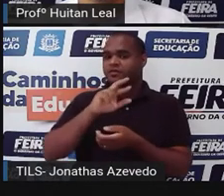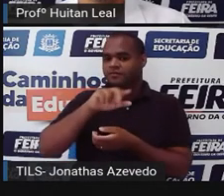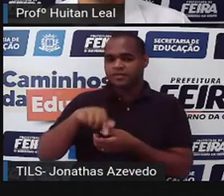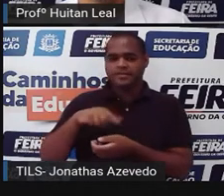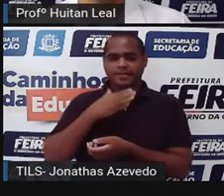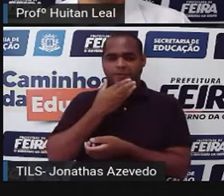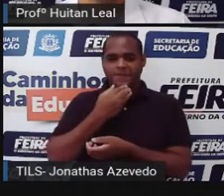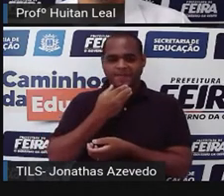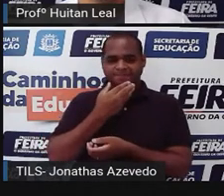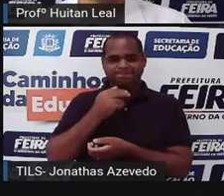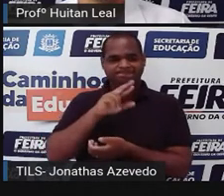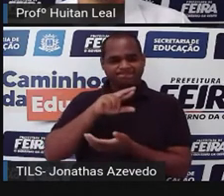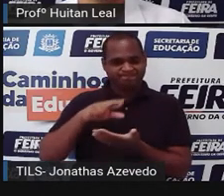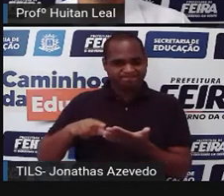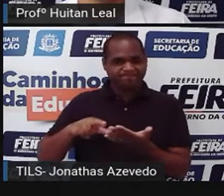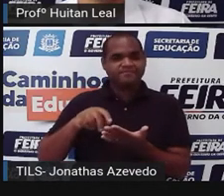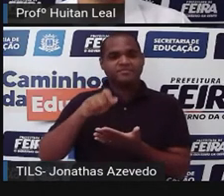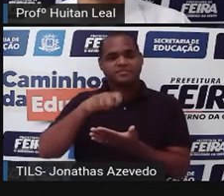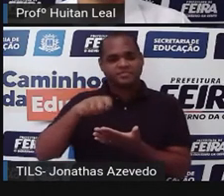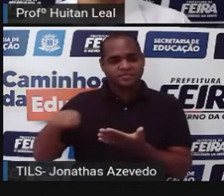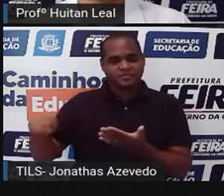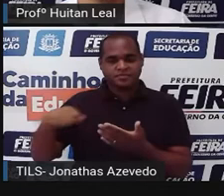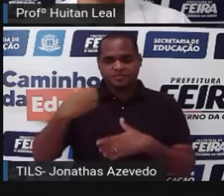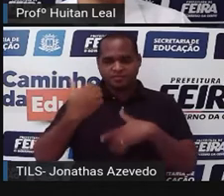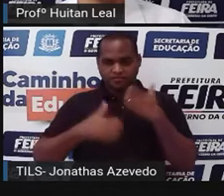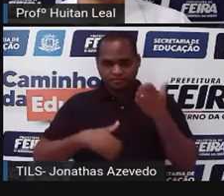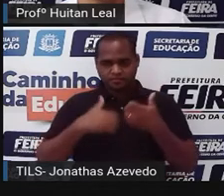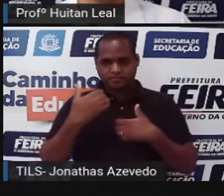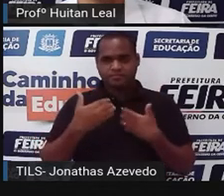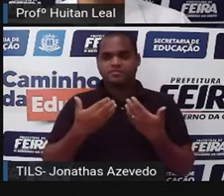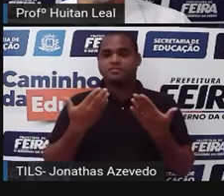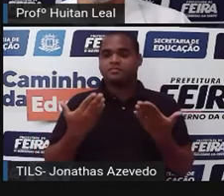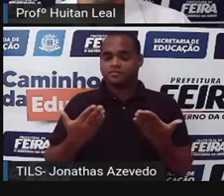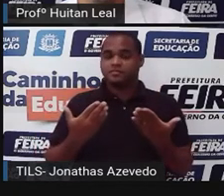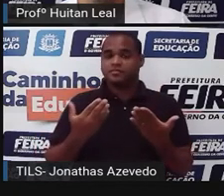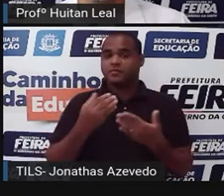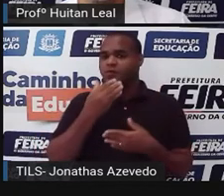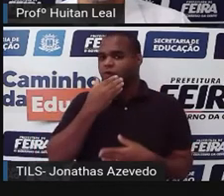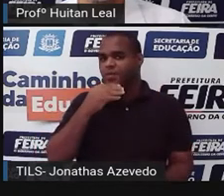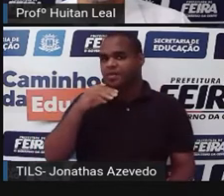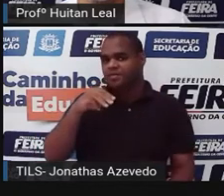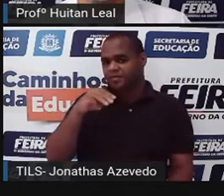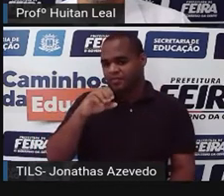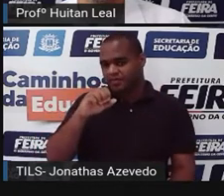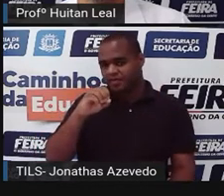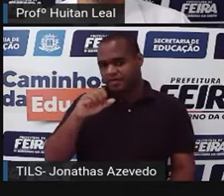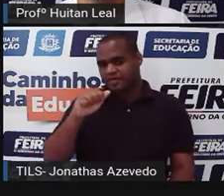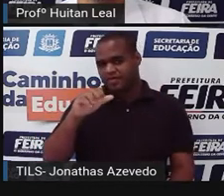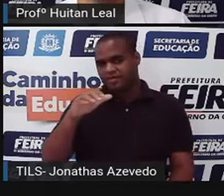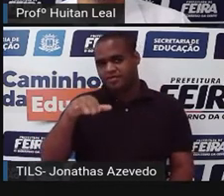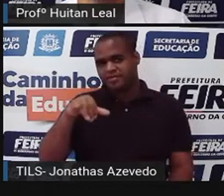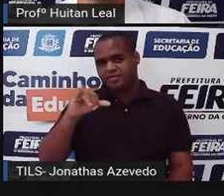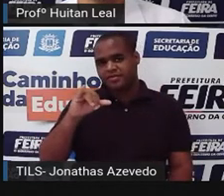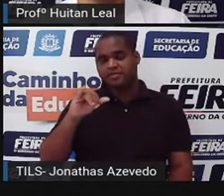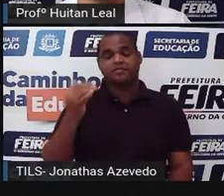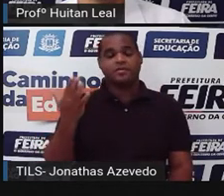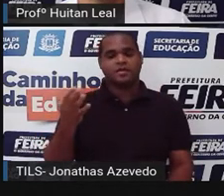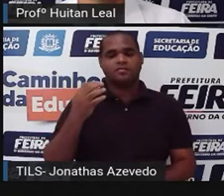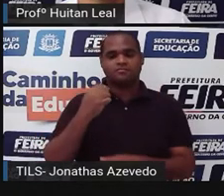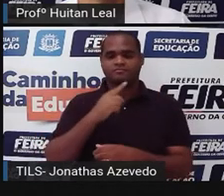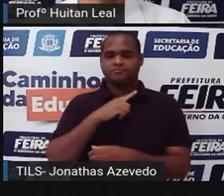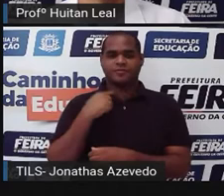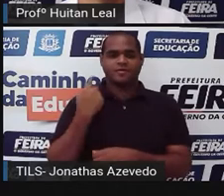escritores de crônica do Brasil, que foi Moacir Escriar, não é? Falecido em 2011,